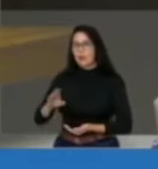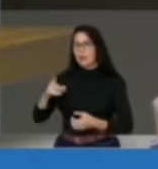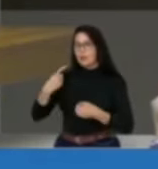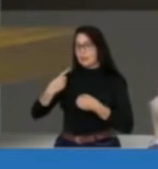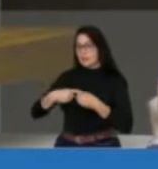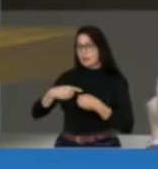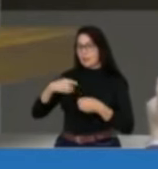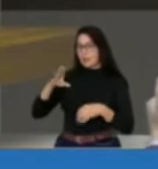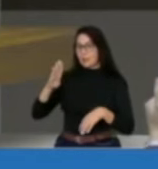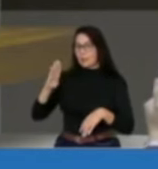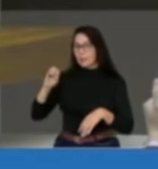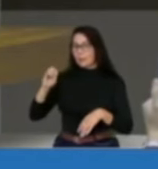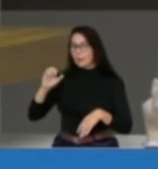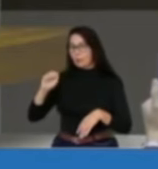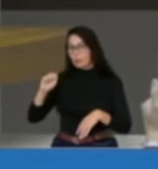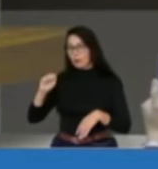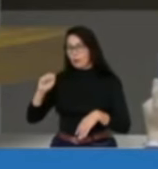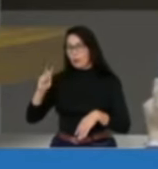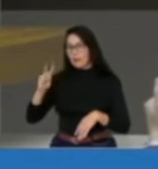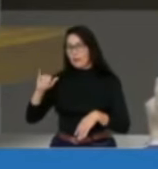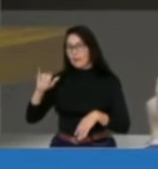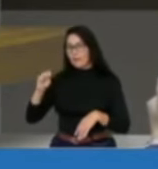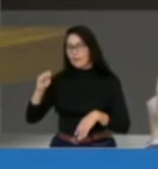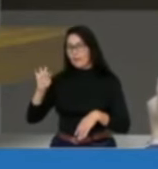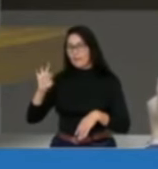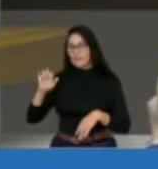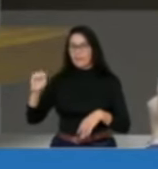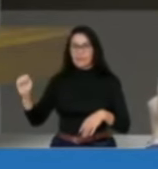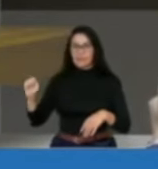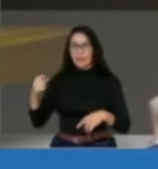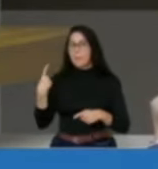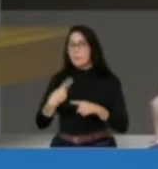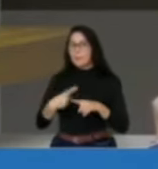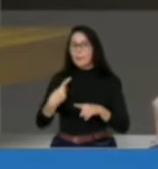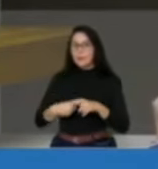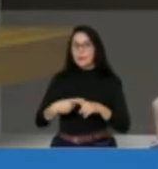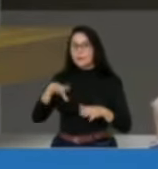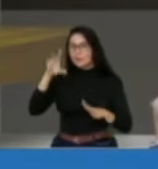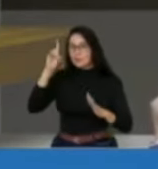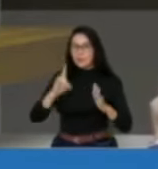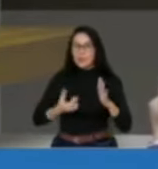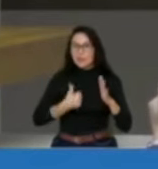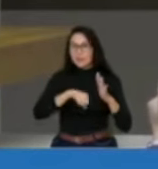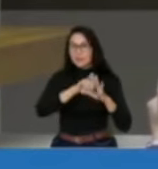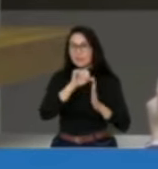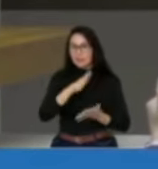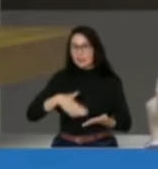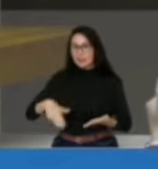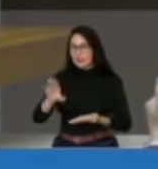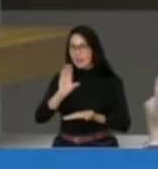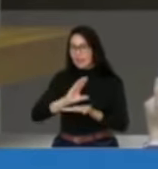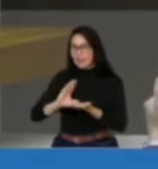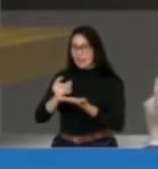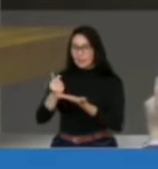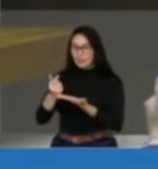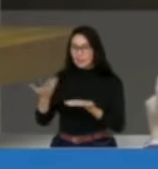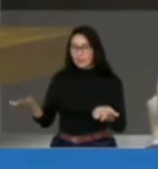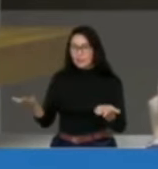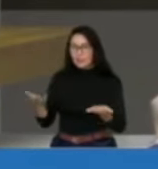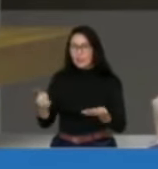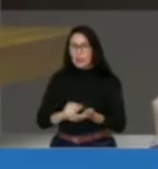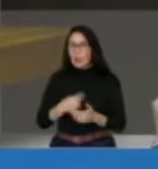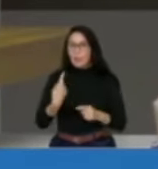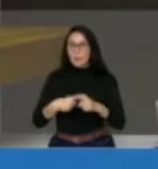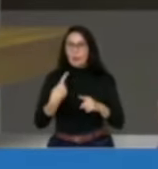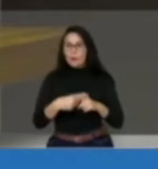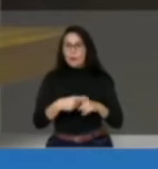Porque ele... Porque ele... Diretor de um departamento que deve investigar crimes financeiros e combate à corrupção e está me investigando por